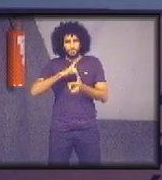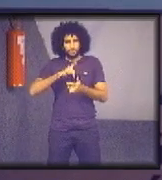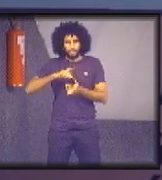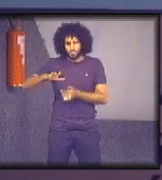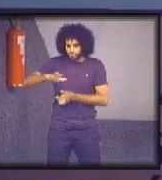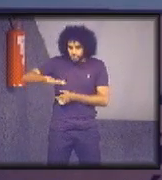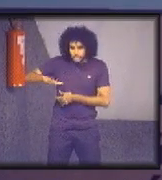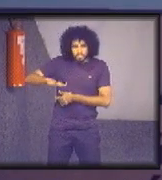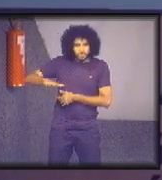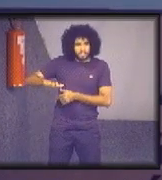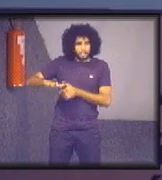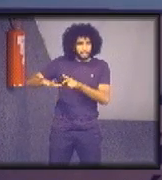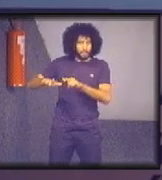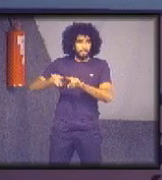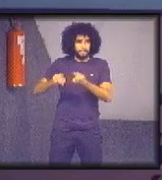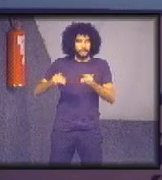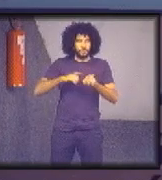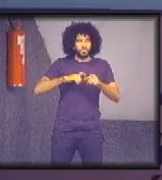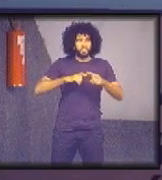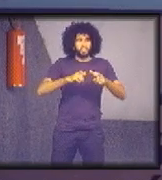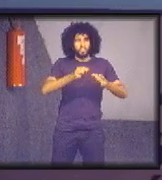mas, por exemplo, um tribunal que funciona,